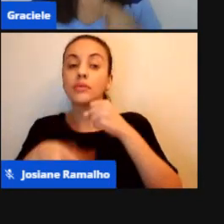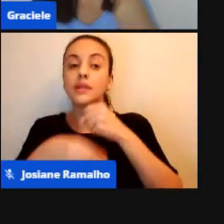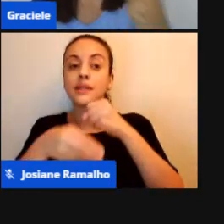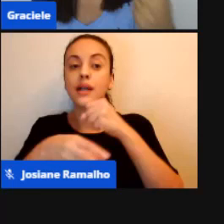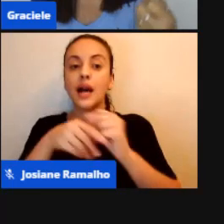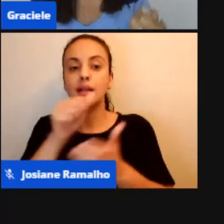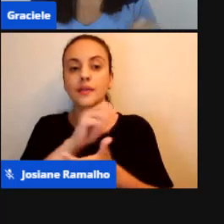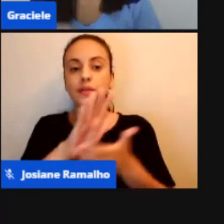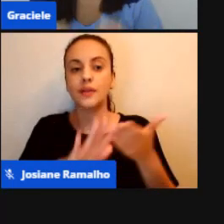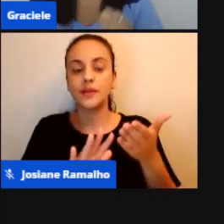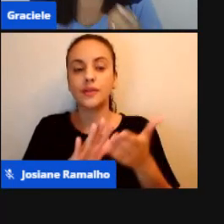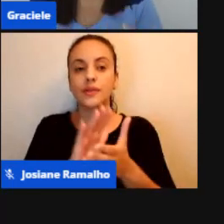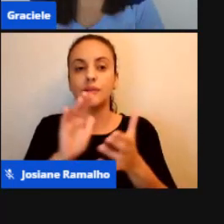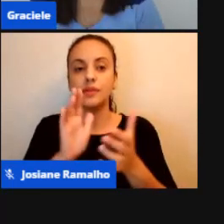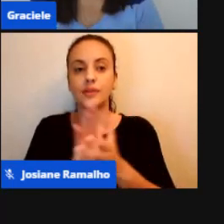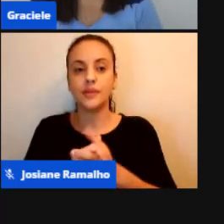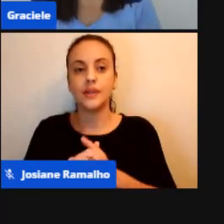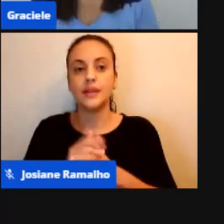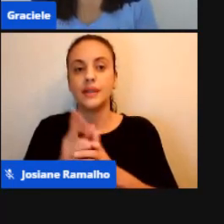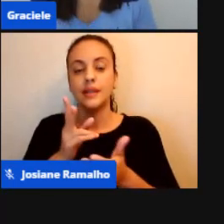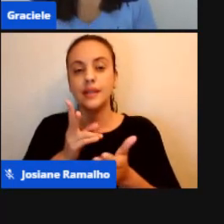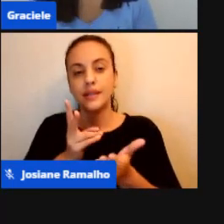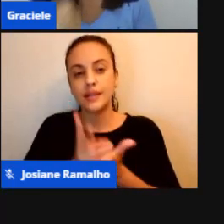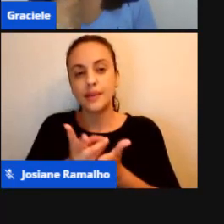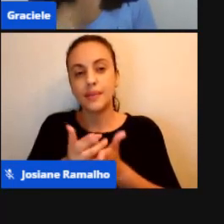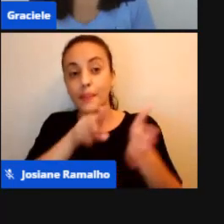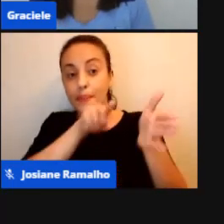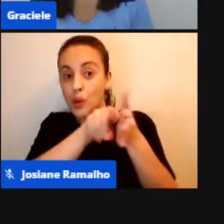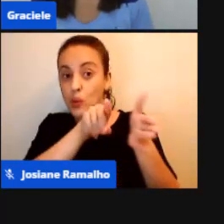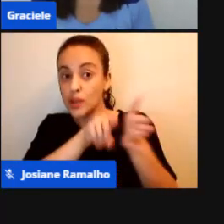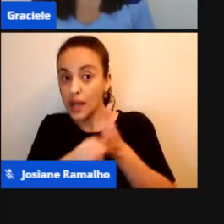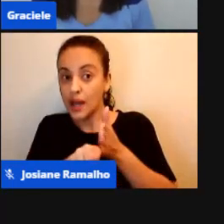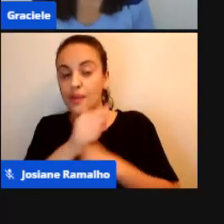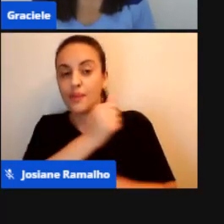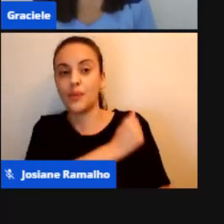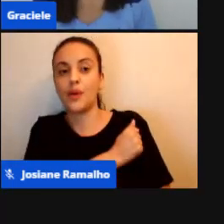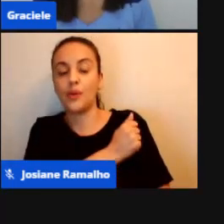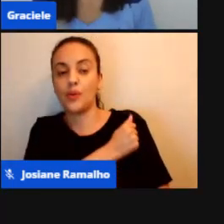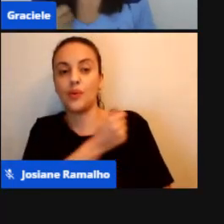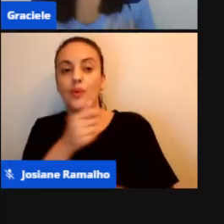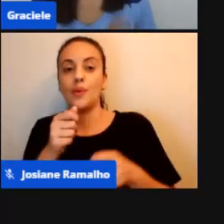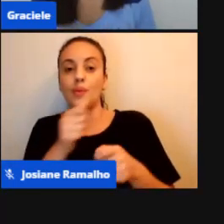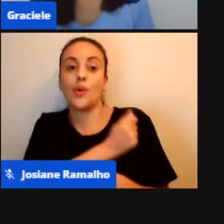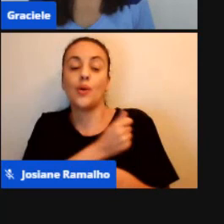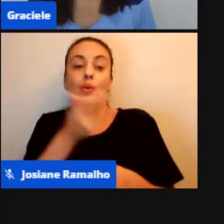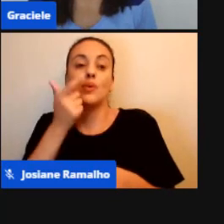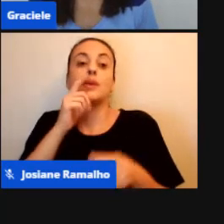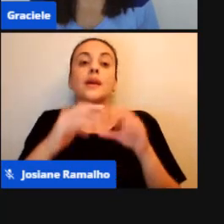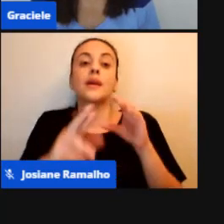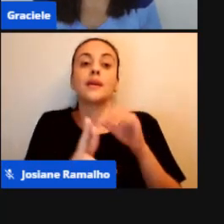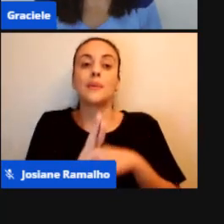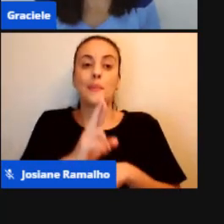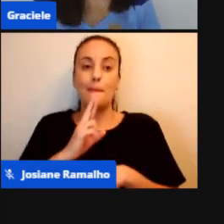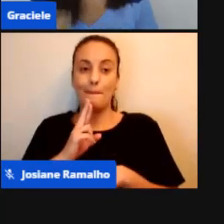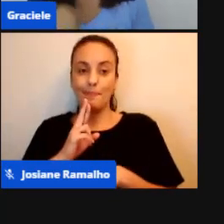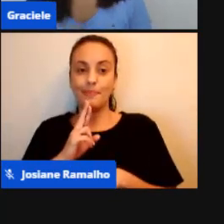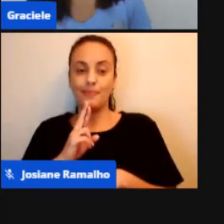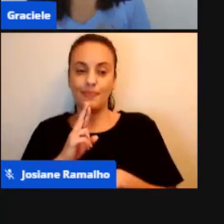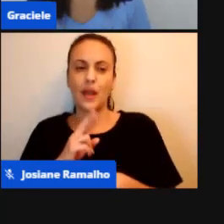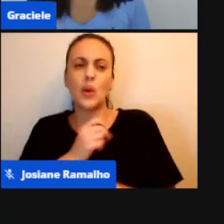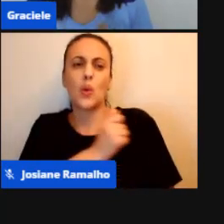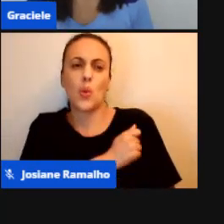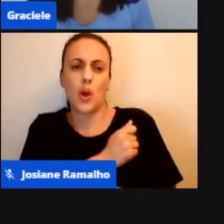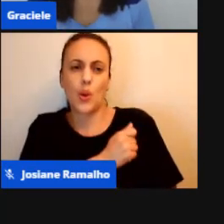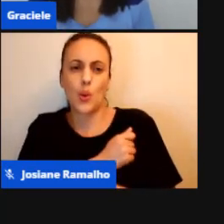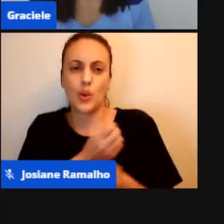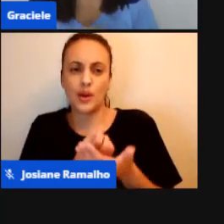Sempre levar o questionamento para que o aluno te dê a devolutiva. Geralmente, o aluno de alfabetização, como que ele